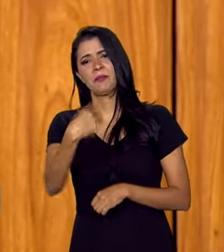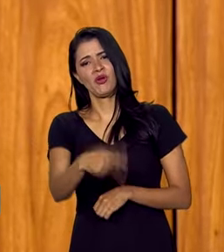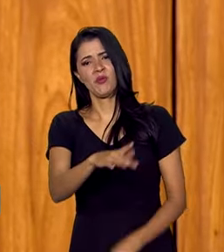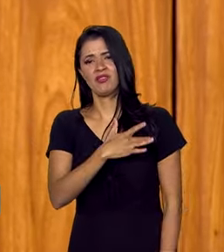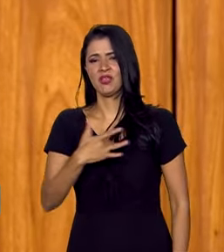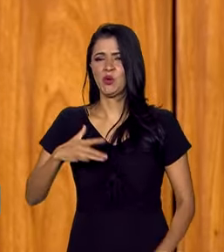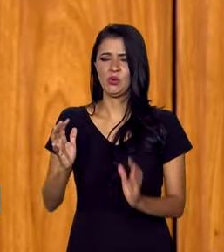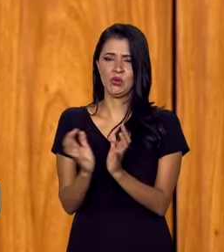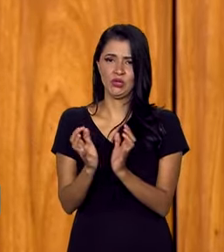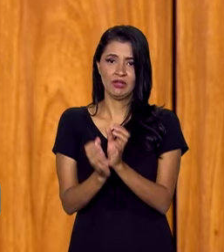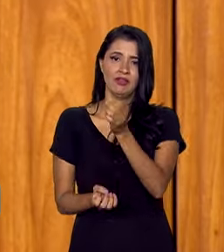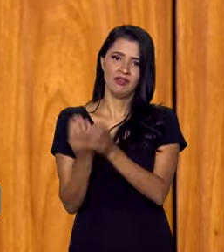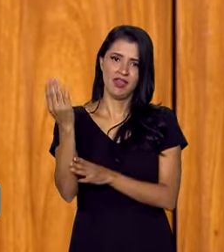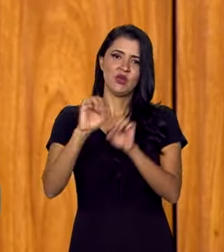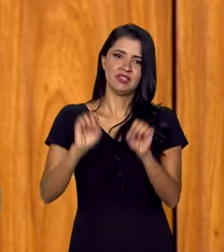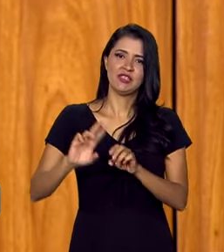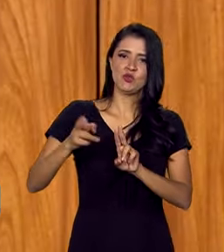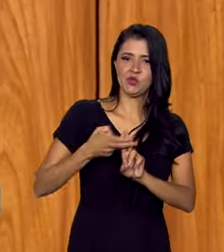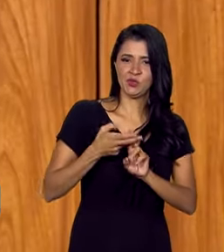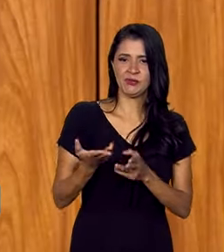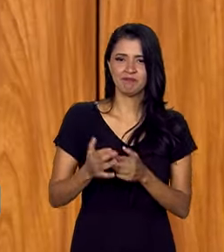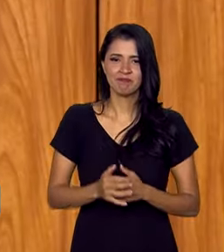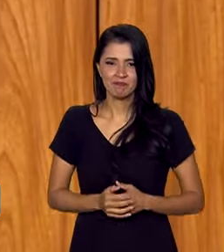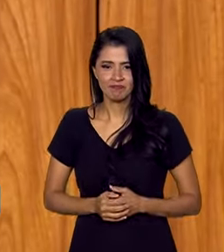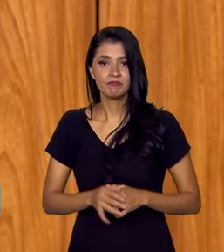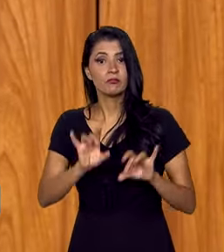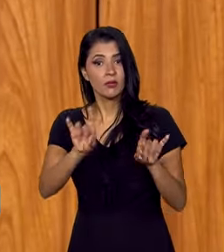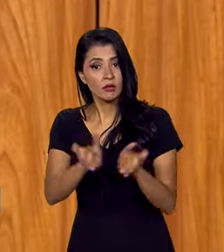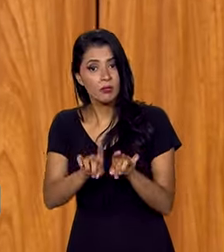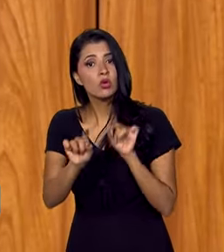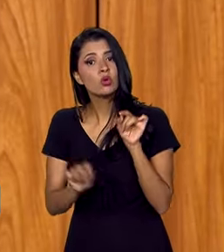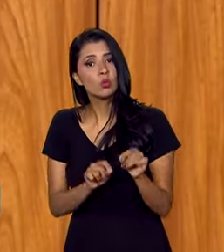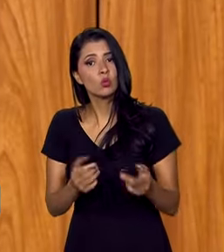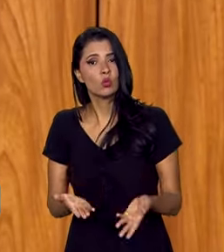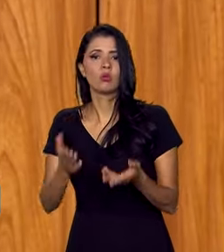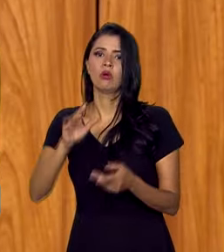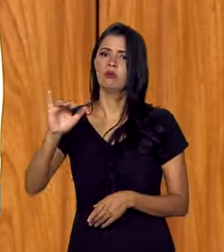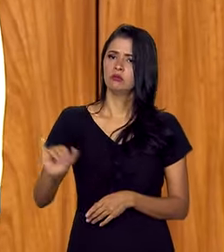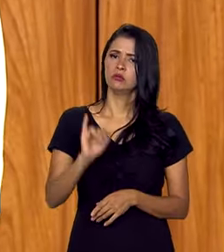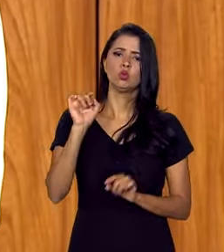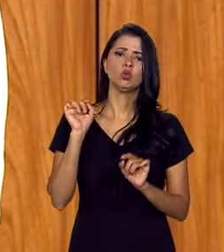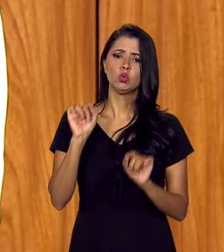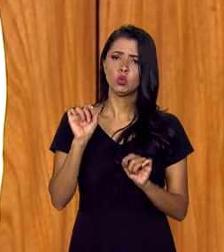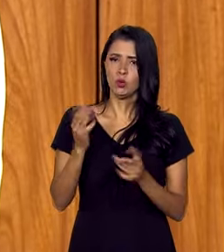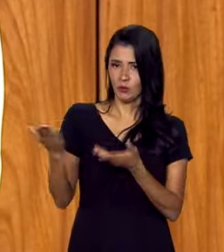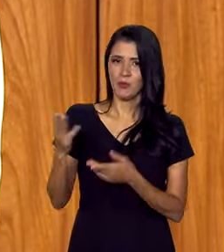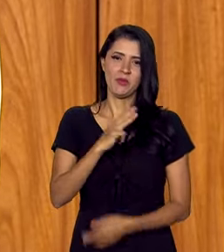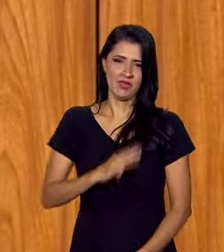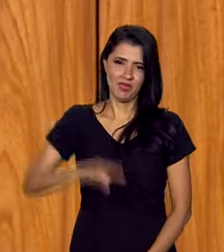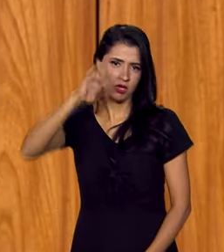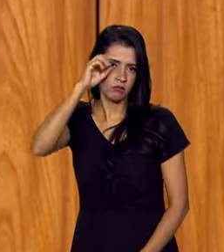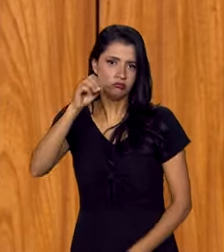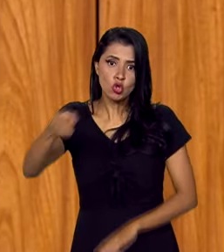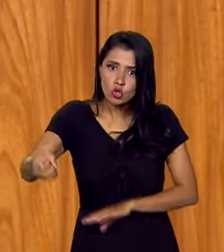saúde coletiva e constrói o Sistema Único de Saúde. Destacamos ainda, isso é importante, ministro Padilha, que de forma